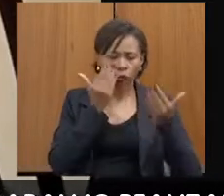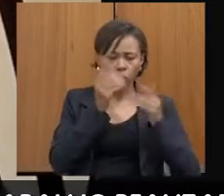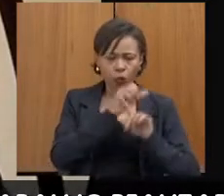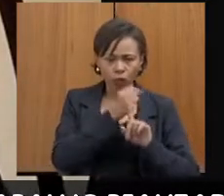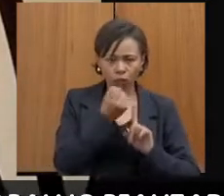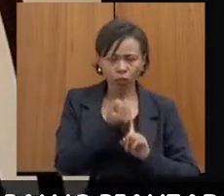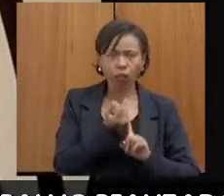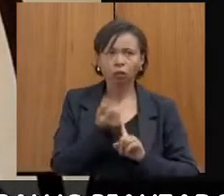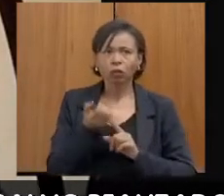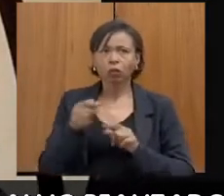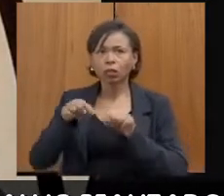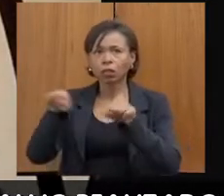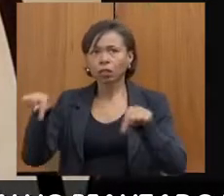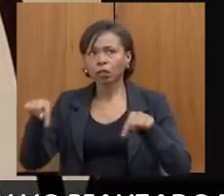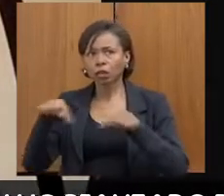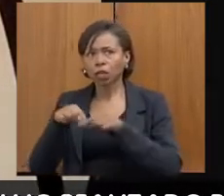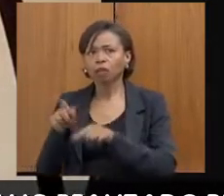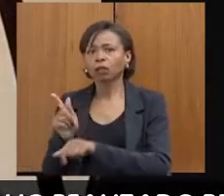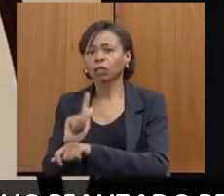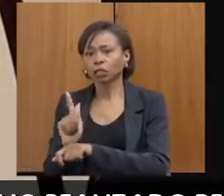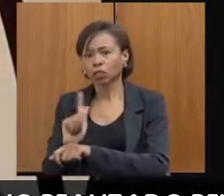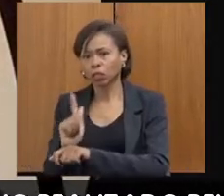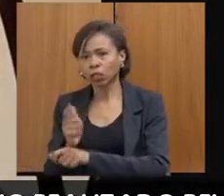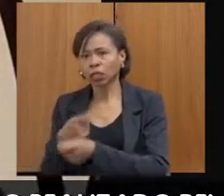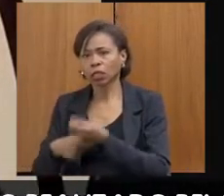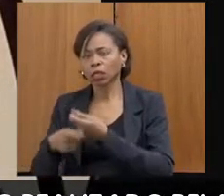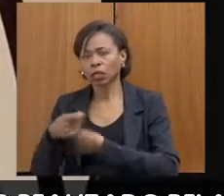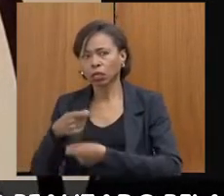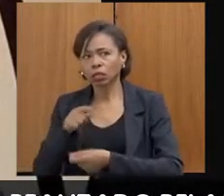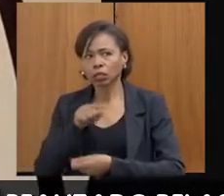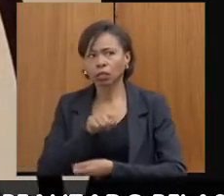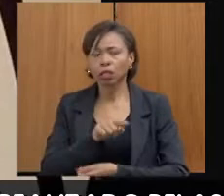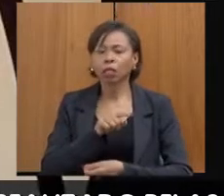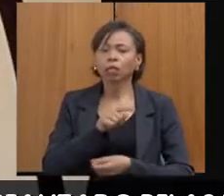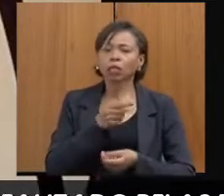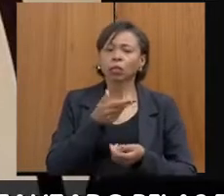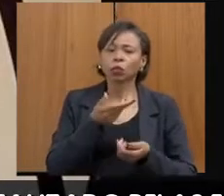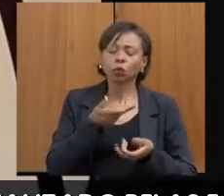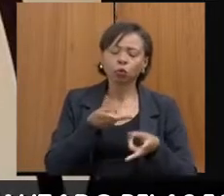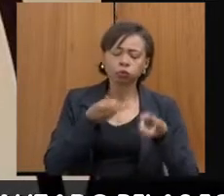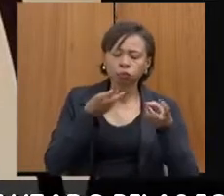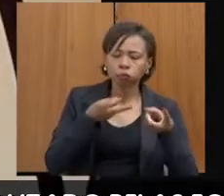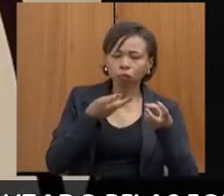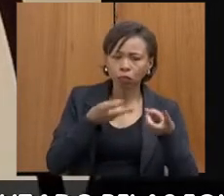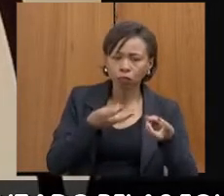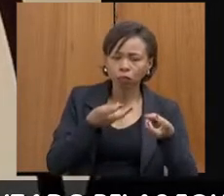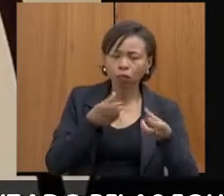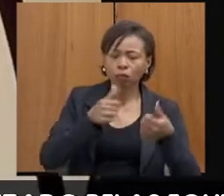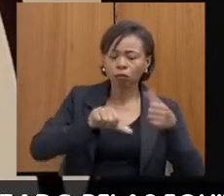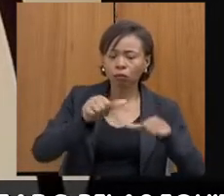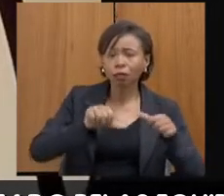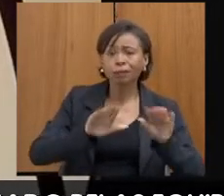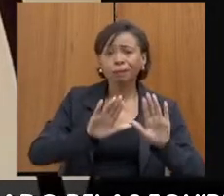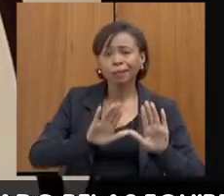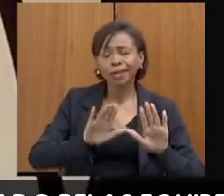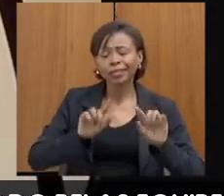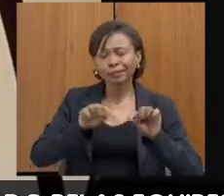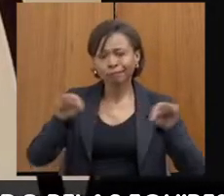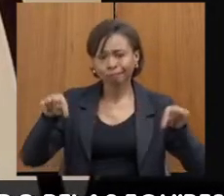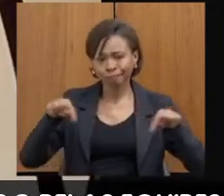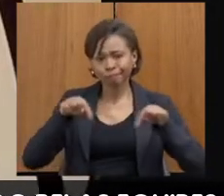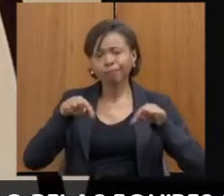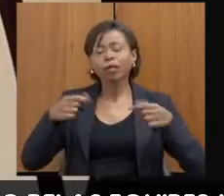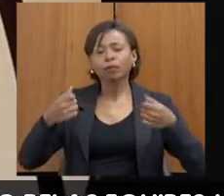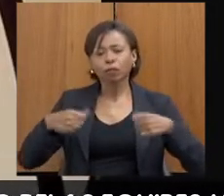sala da gerência, tem sala das oitivas, mas o espaço ainda precisa de uma melhoria, né?